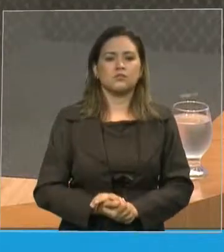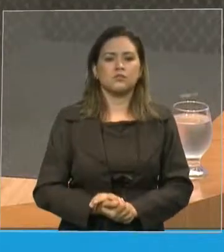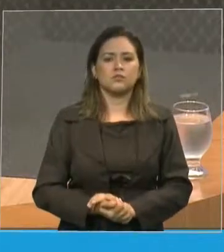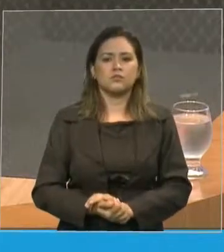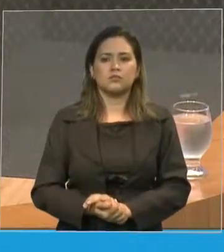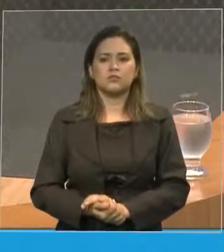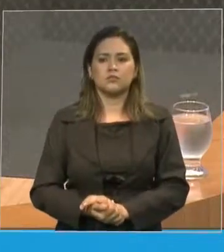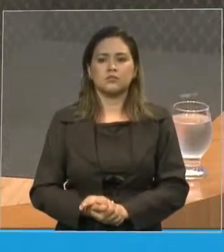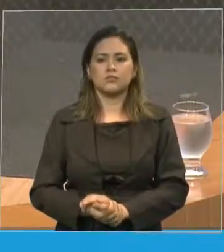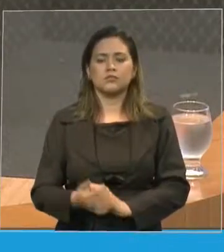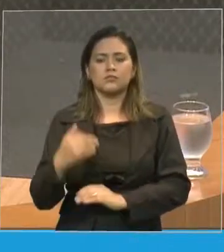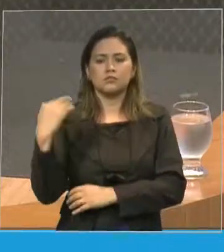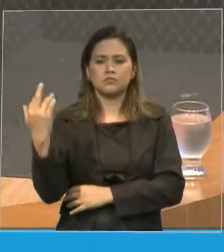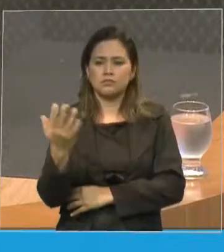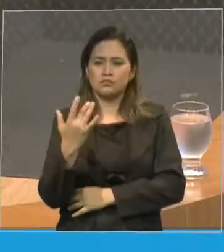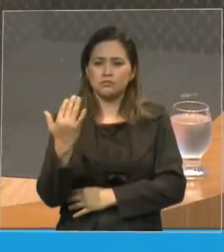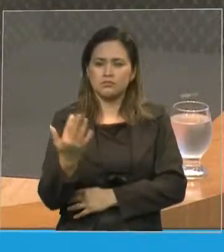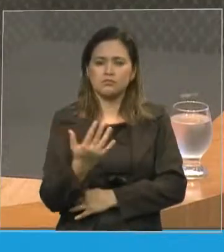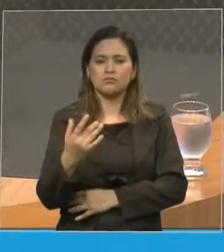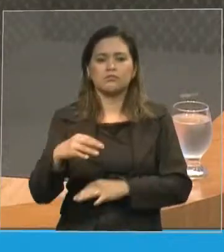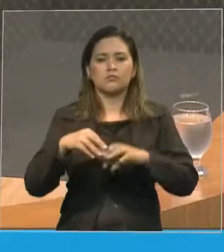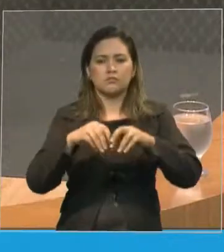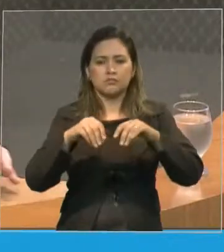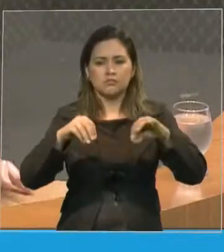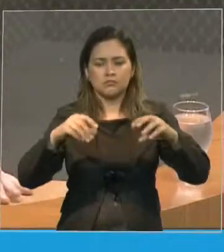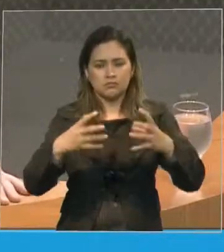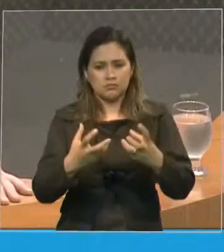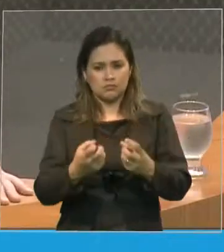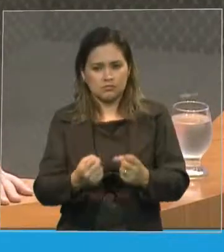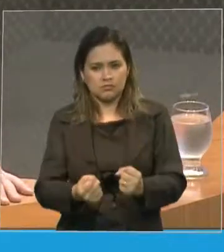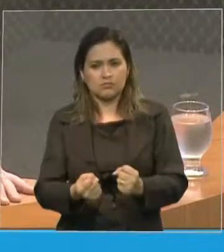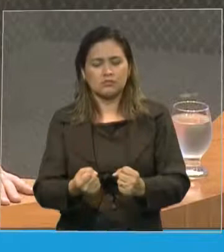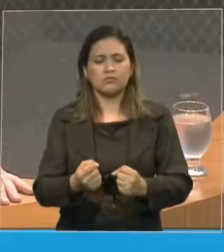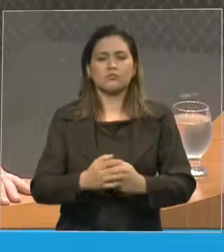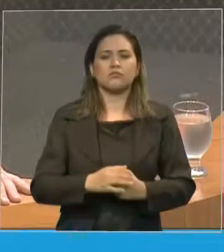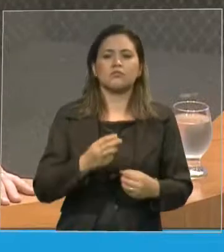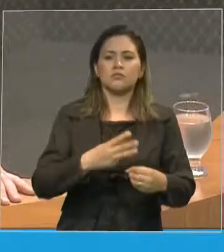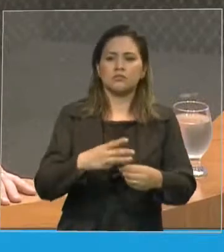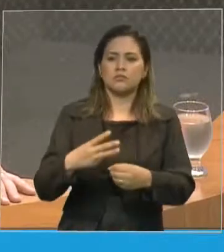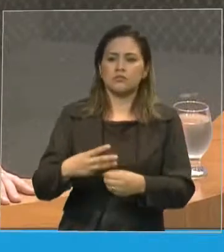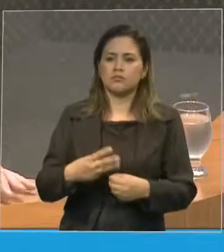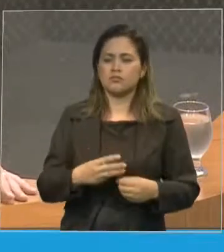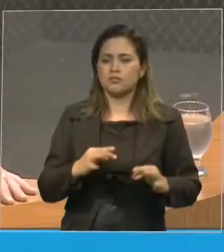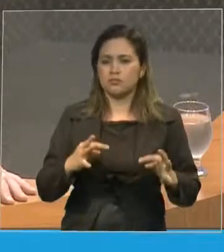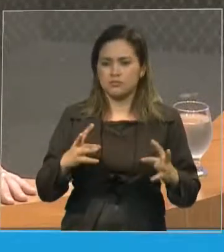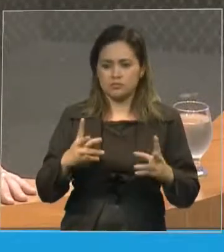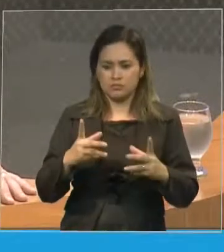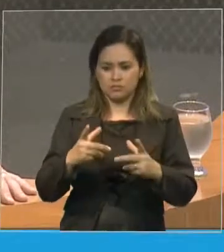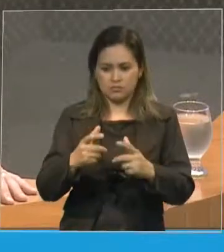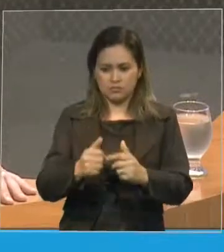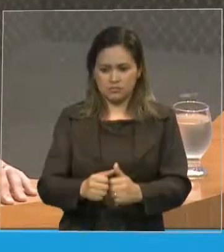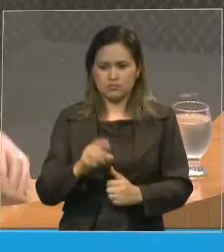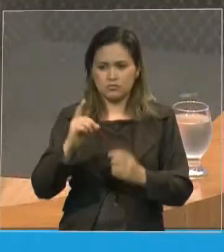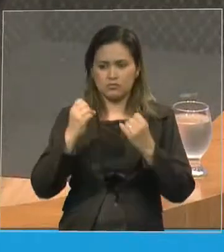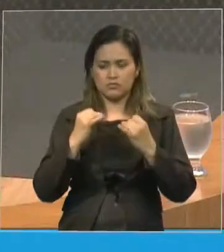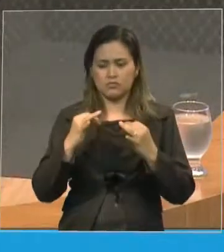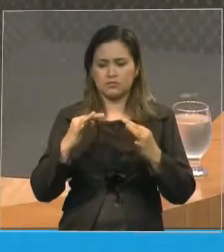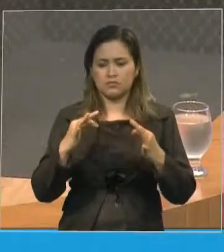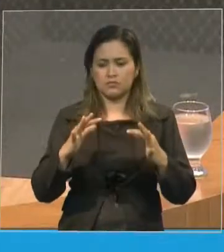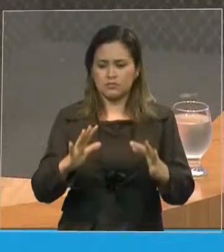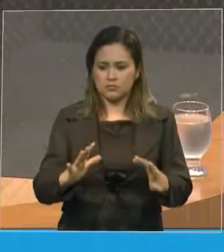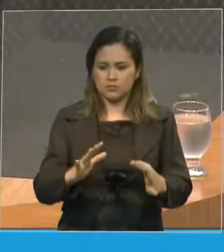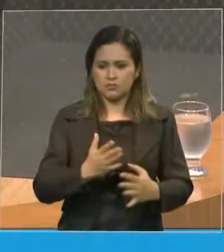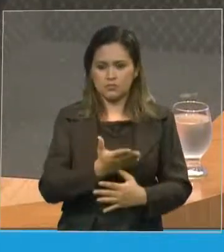o deserto, a cidade, do menor, o maior município, e que a graça de Deus, esteja sobre vocês. Deus abençoe, um beijo no